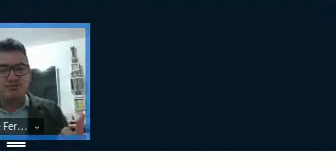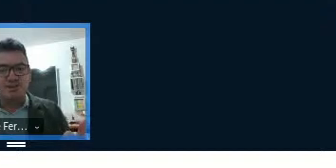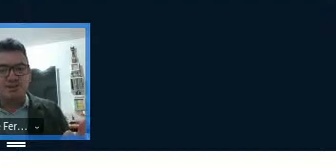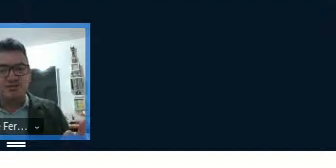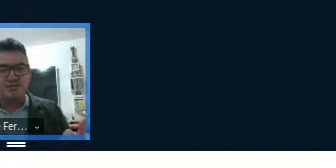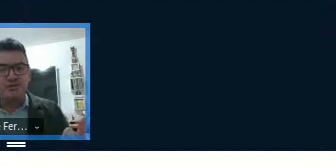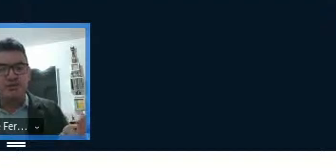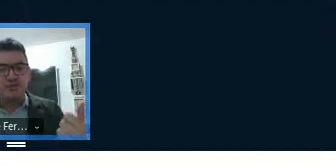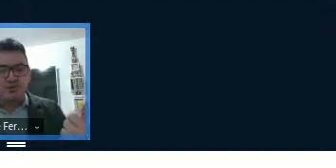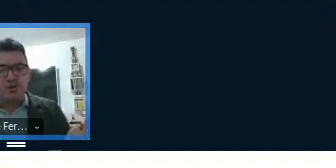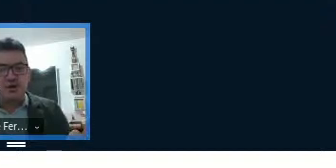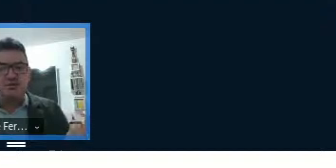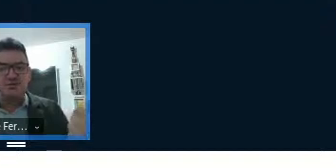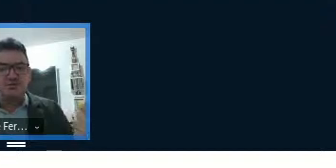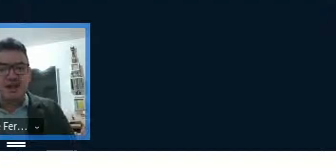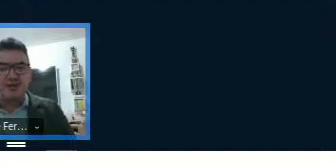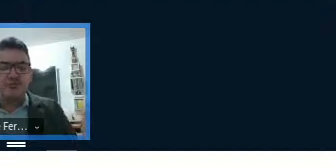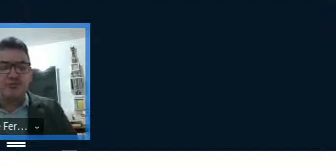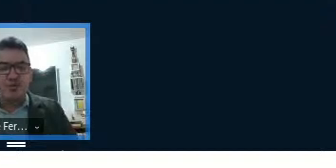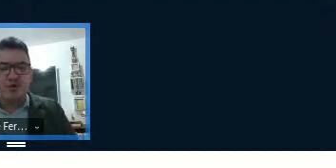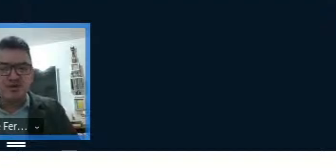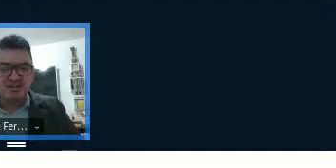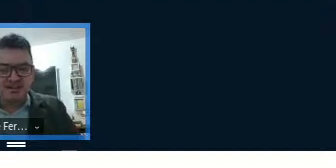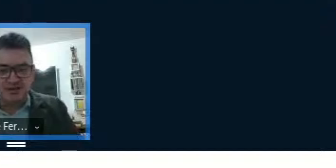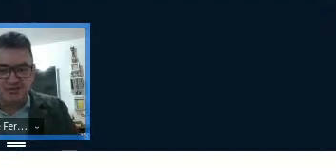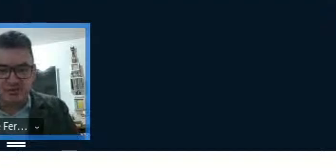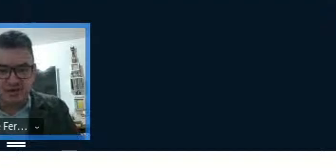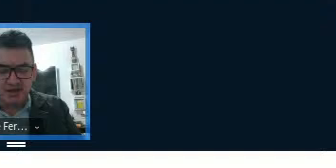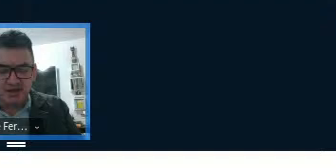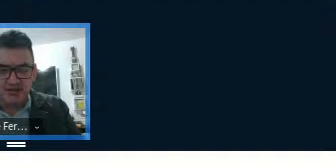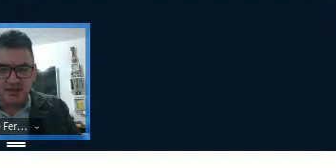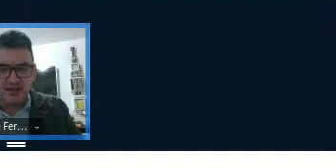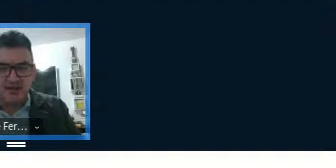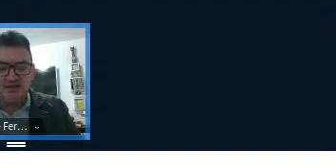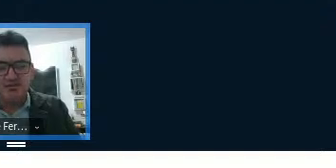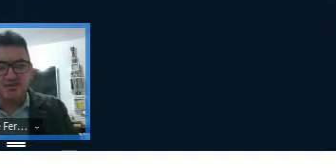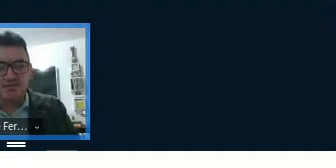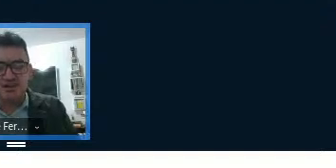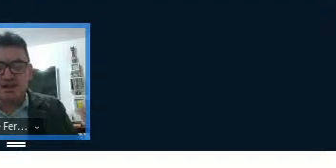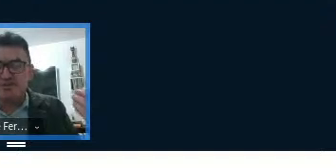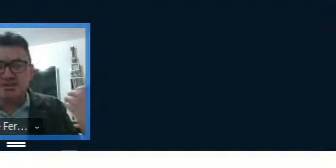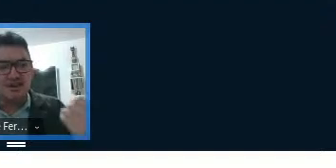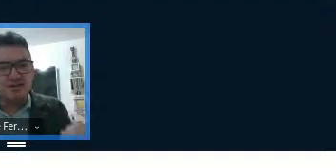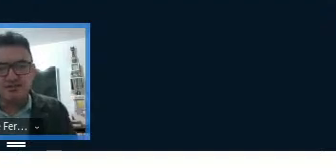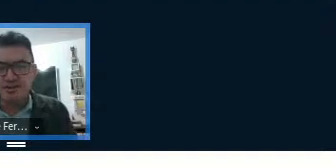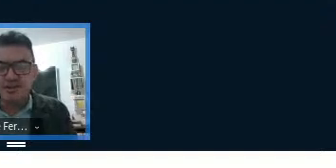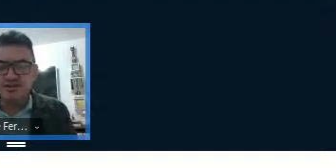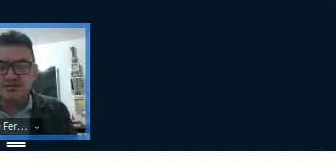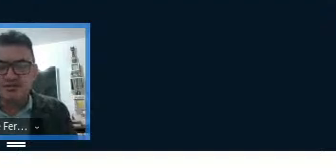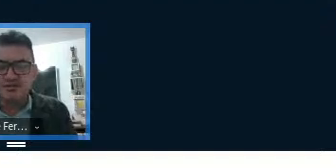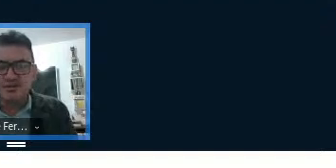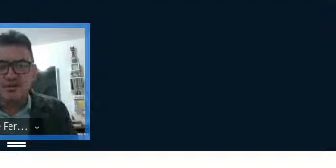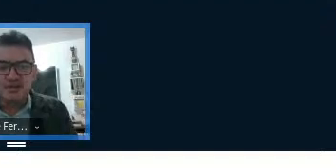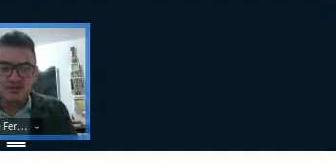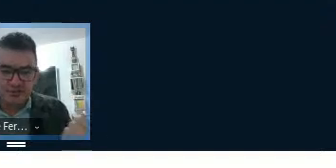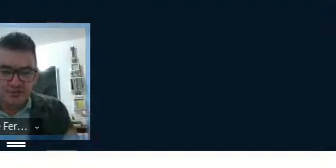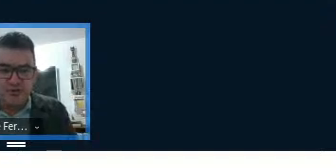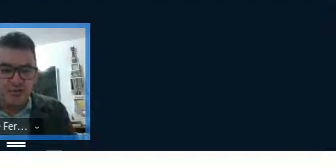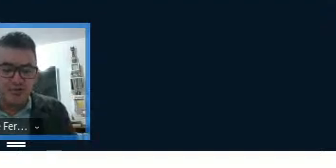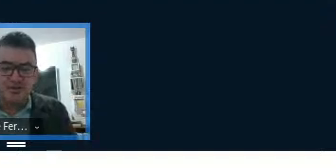provérbio, olhar o dedo, quando o sábio mostra a lua. Então, se você não entende o texto,